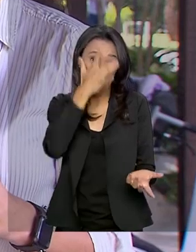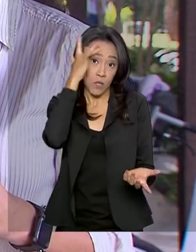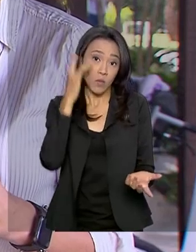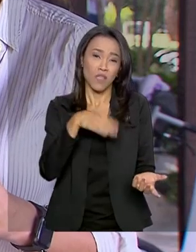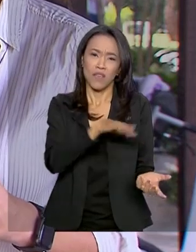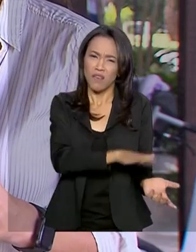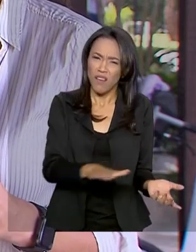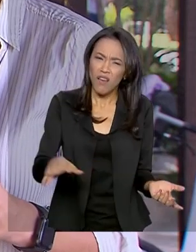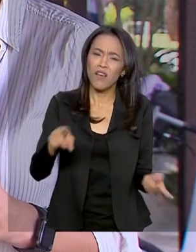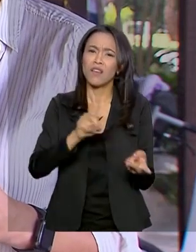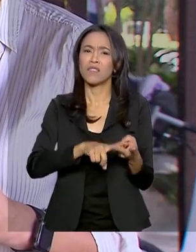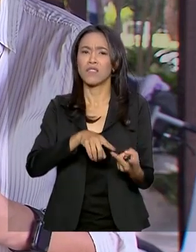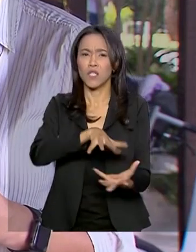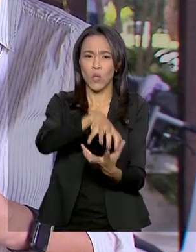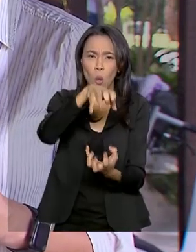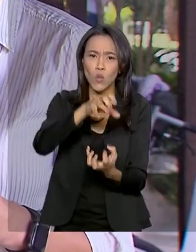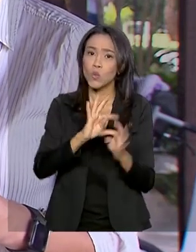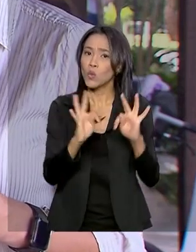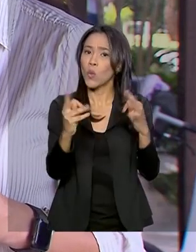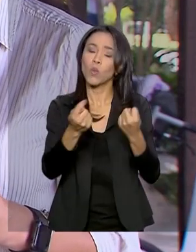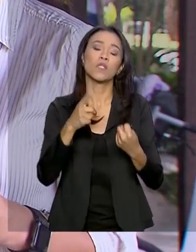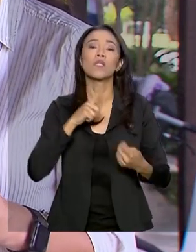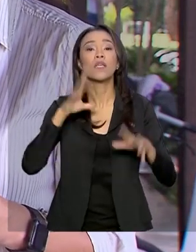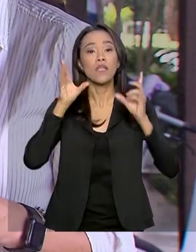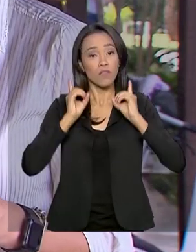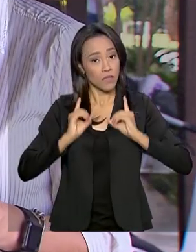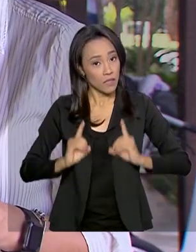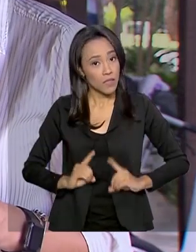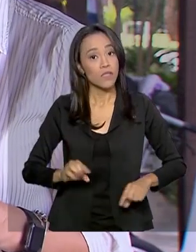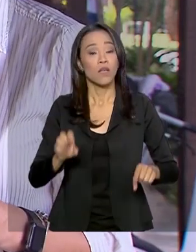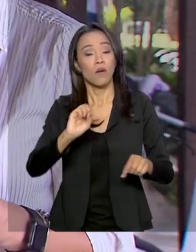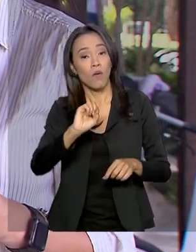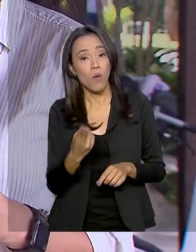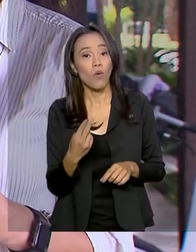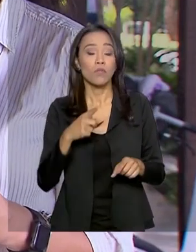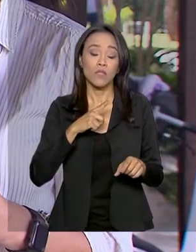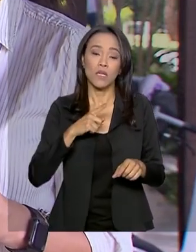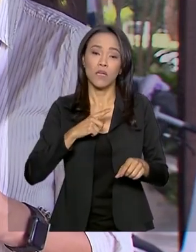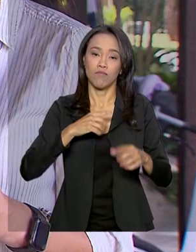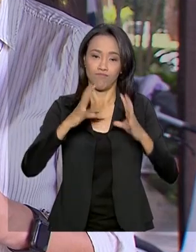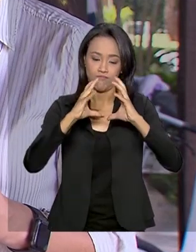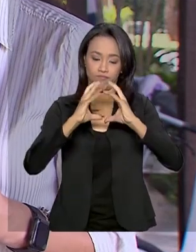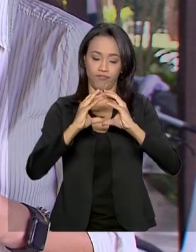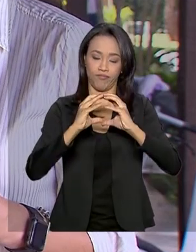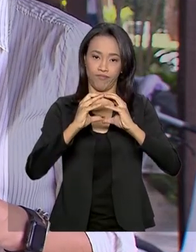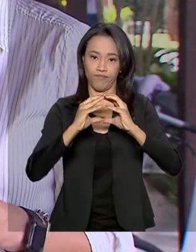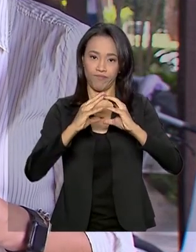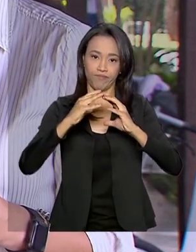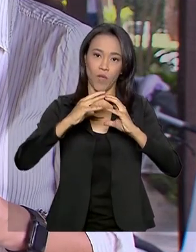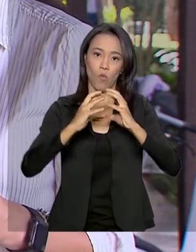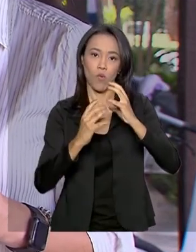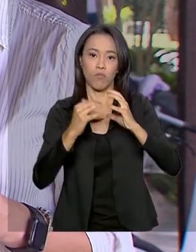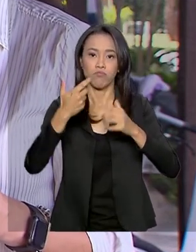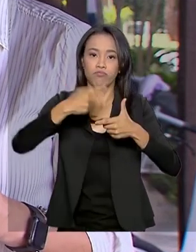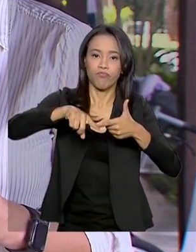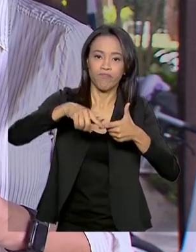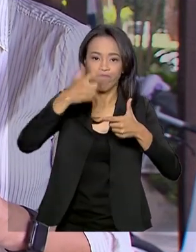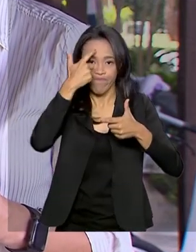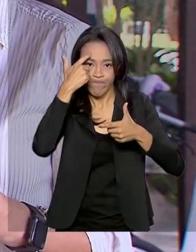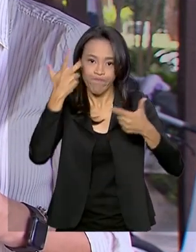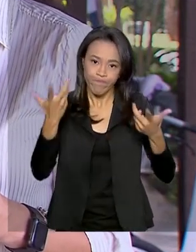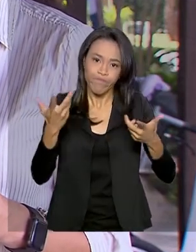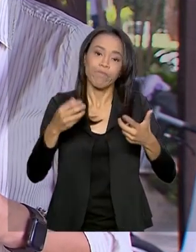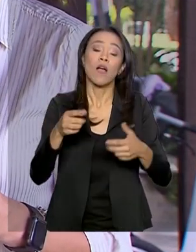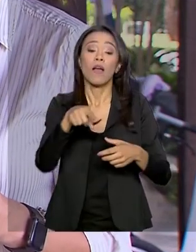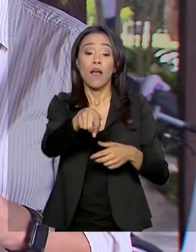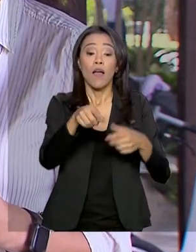Todos com deficiência física e algum grau de comprometimento neurológico. Para dar conta do trabalho, a instituição